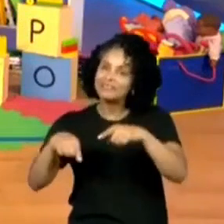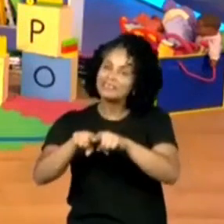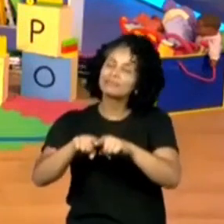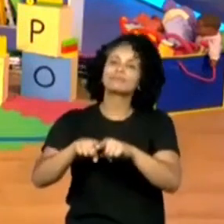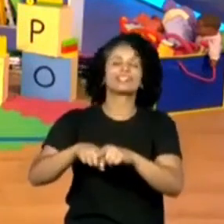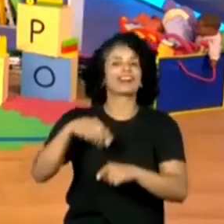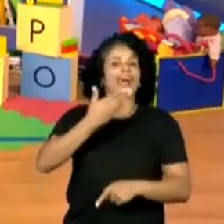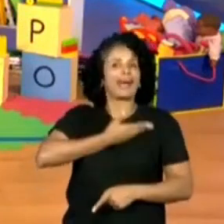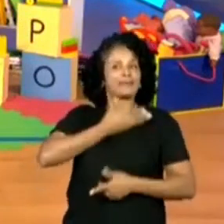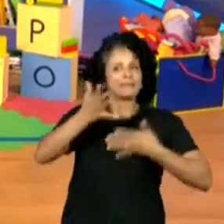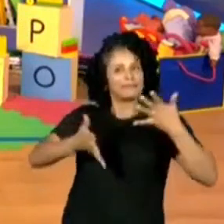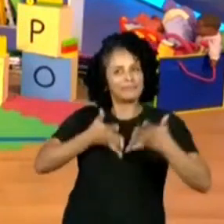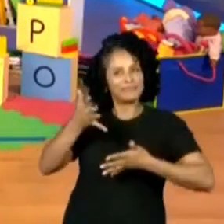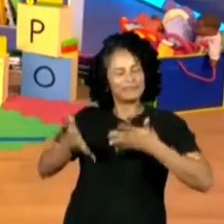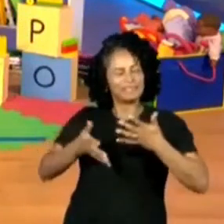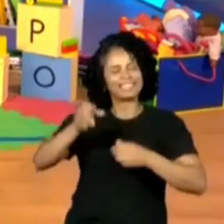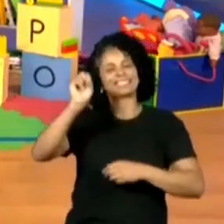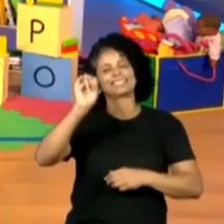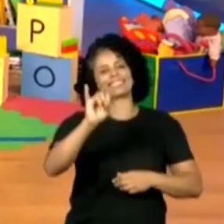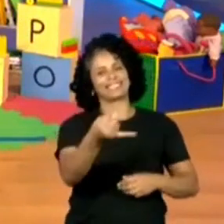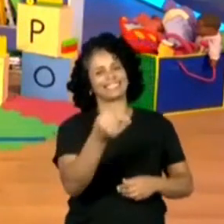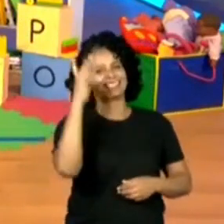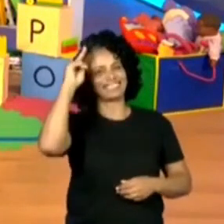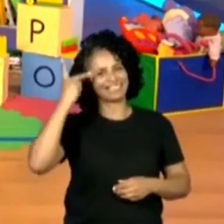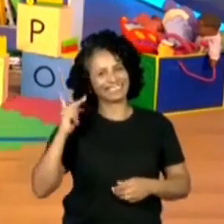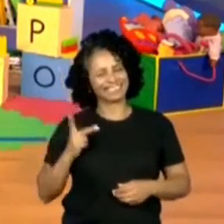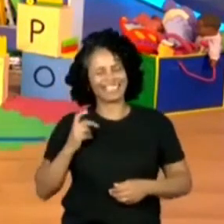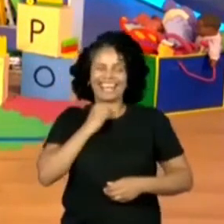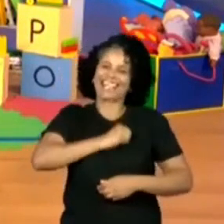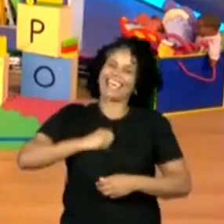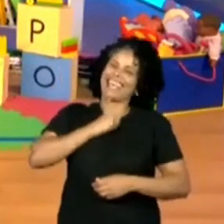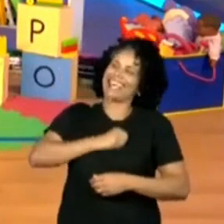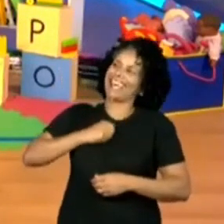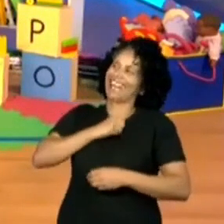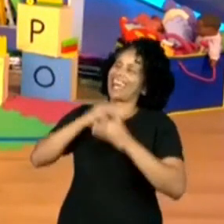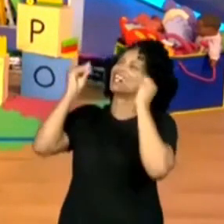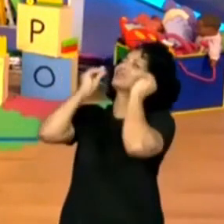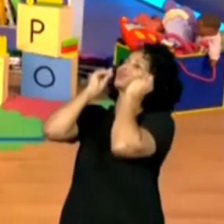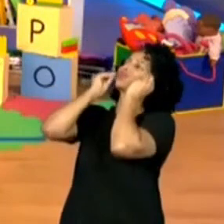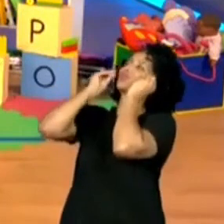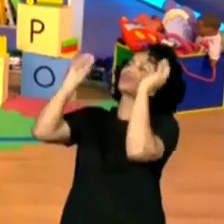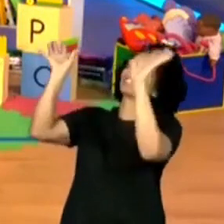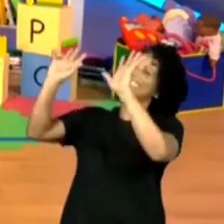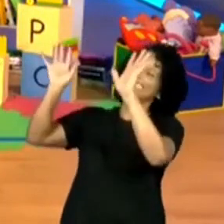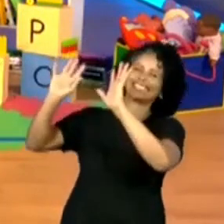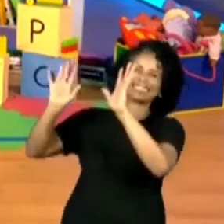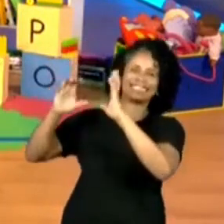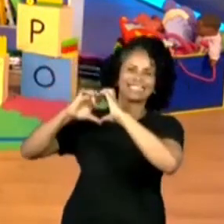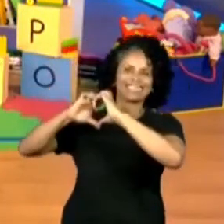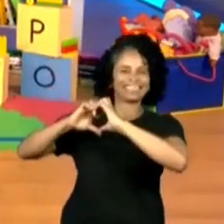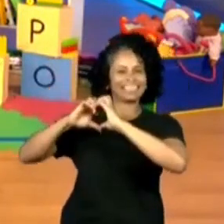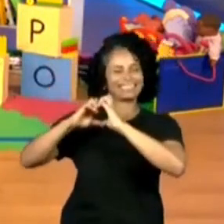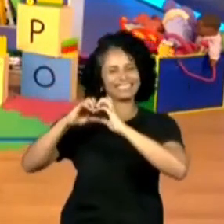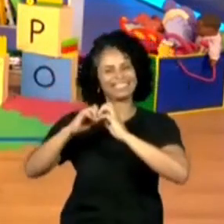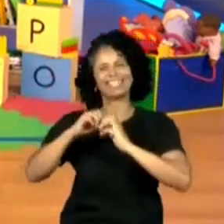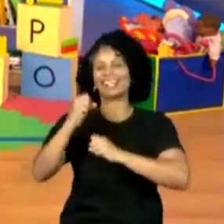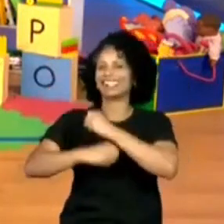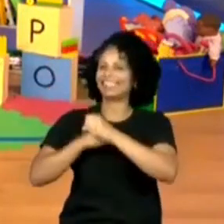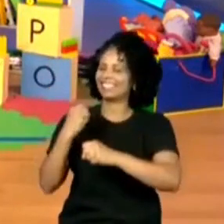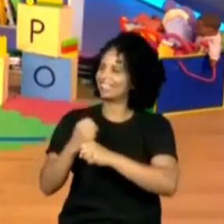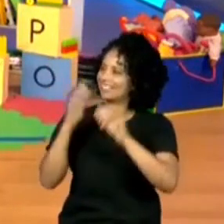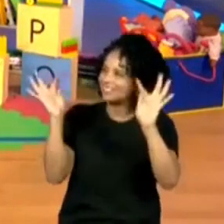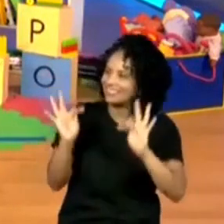nossa colega das Libras, né? Sim, Kelly, que saudade! Saudade, Kelly. Feliz ano novo, Kelly.